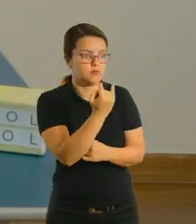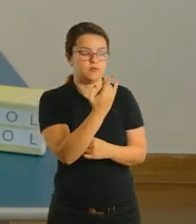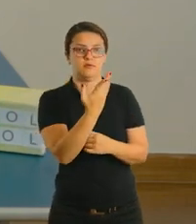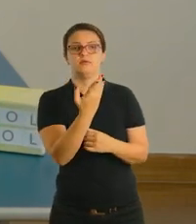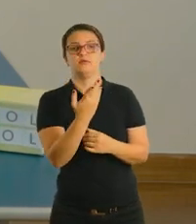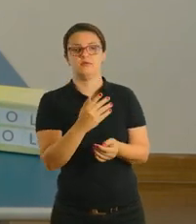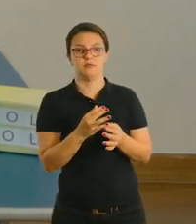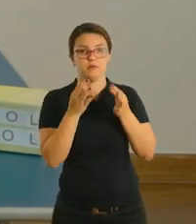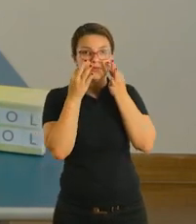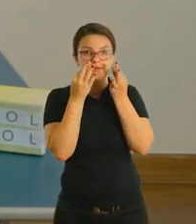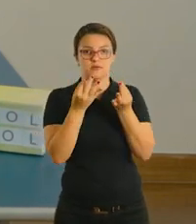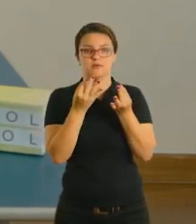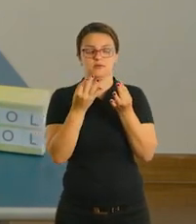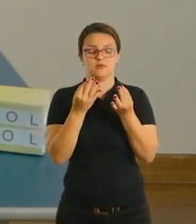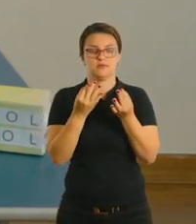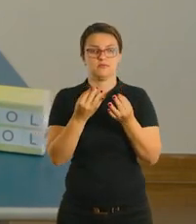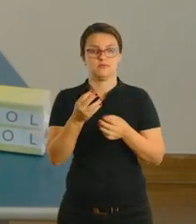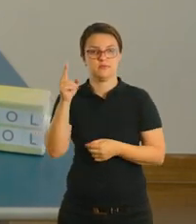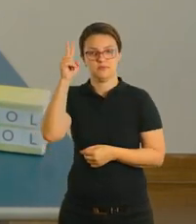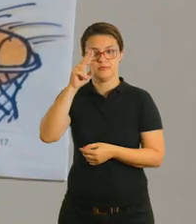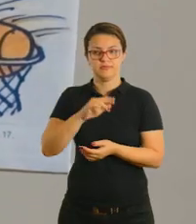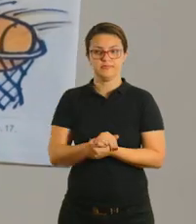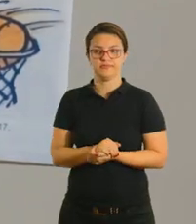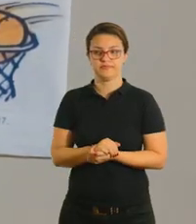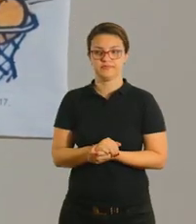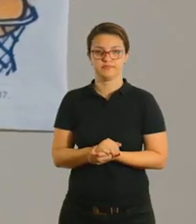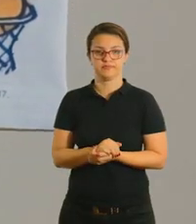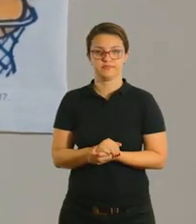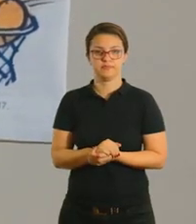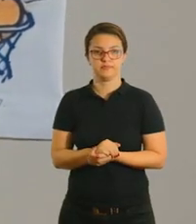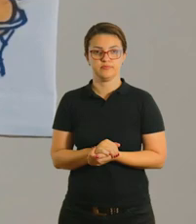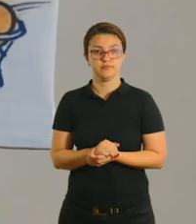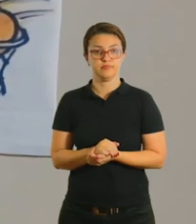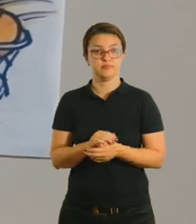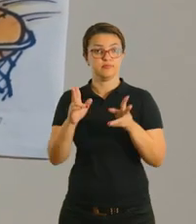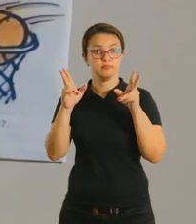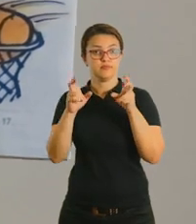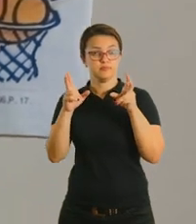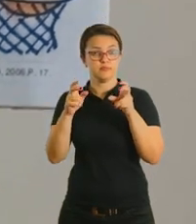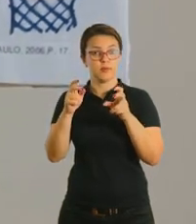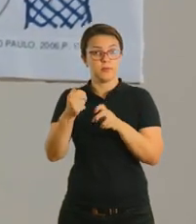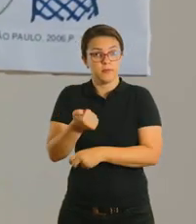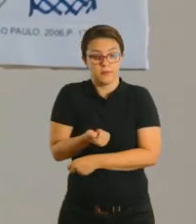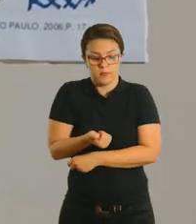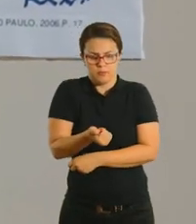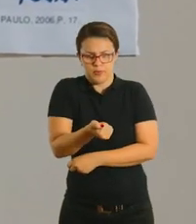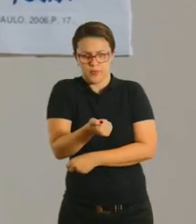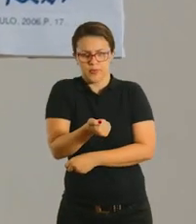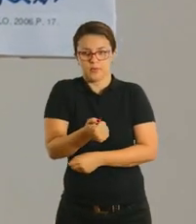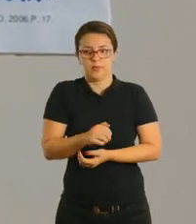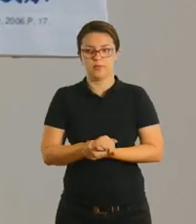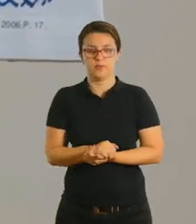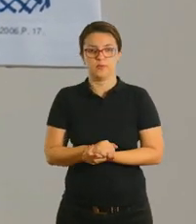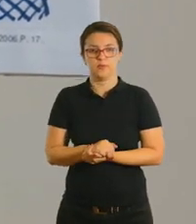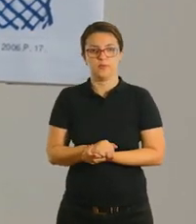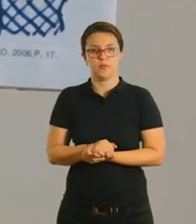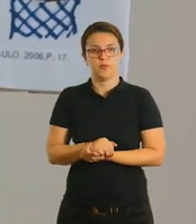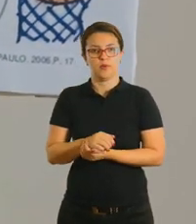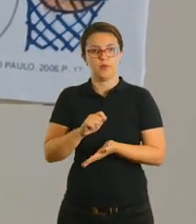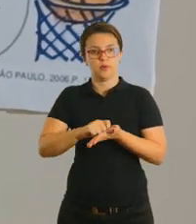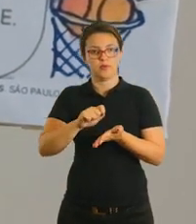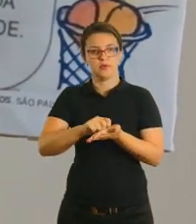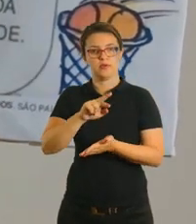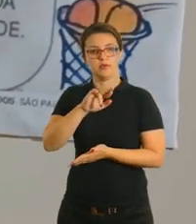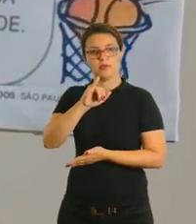também, tá? Vamos começar? O poema de hoje é Bola de Gude. O autor é Ricardo